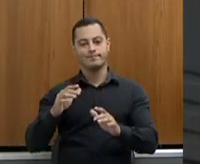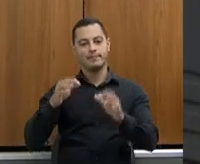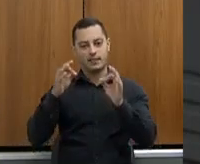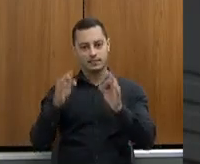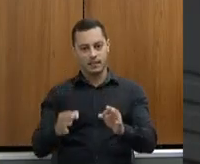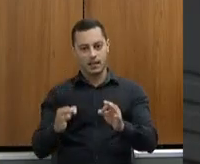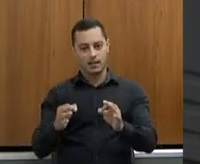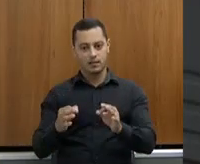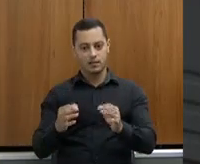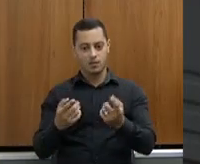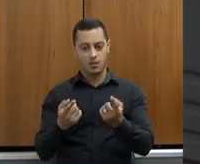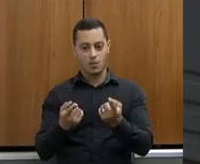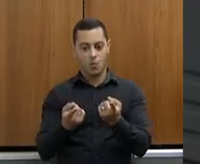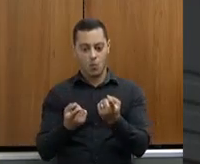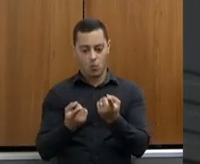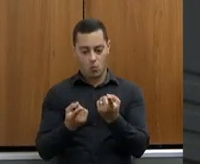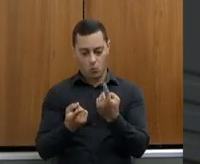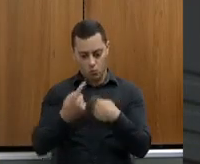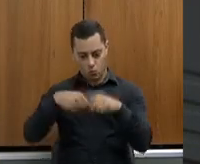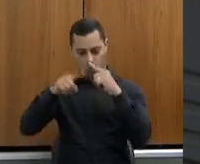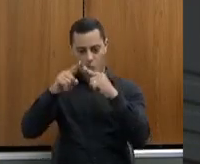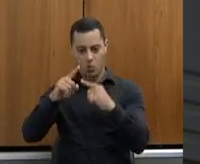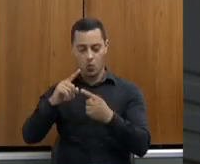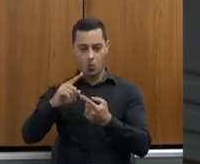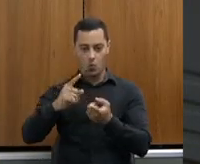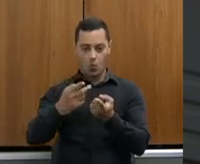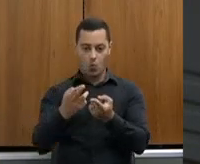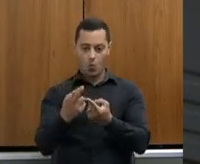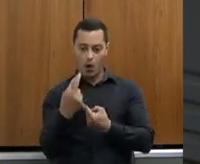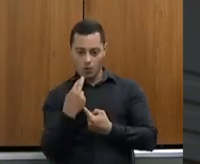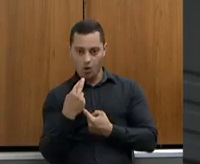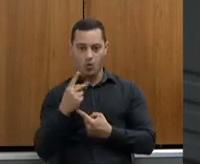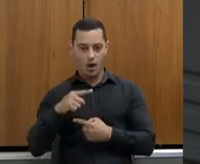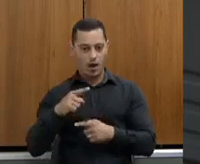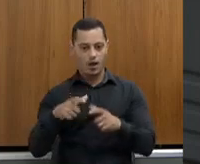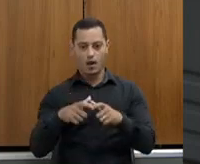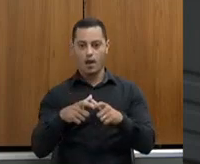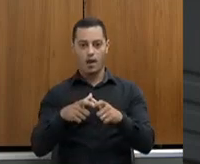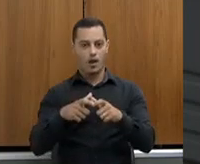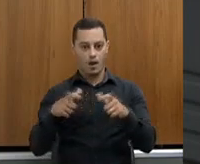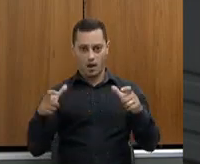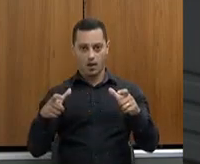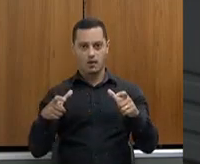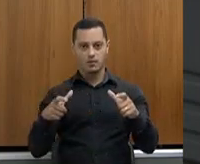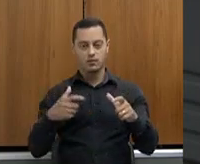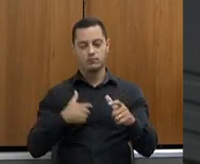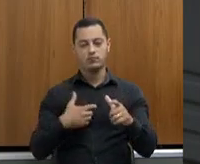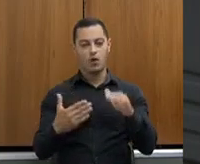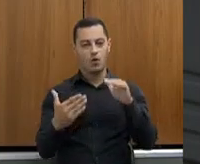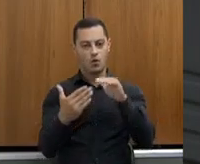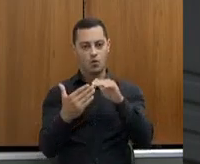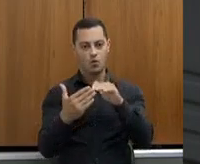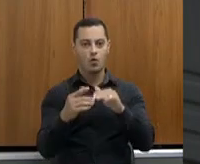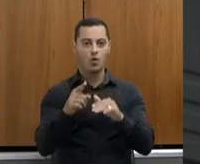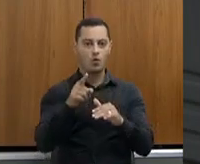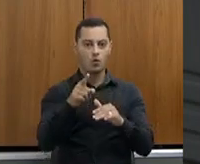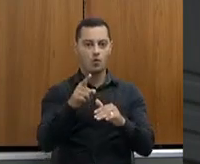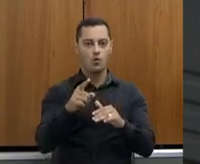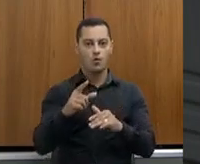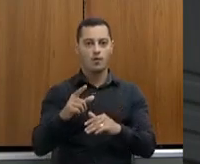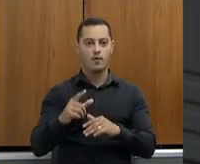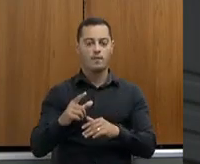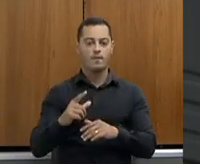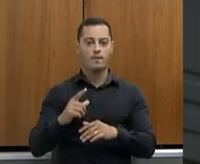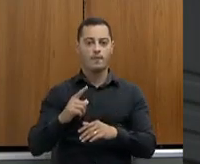E os servidores que fizeram tudo isso acontecer, eu realmente também concordo com o senhor, que devem ser